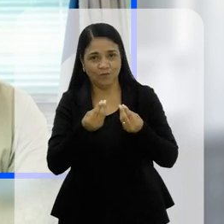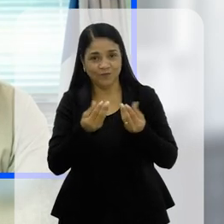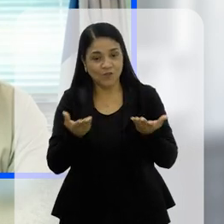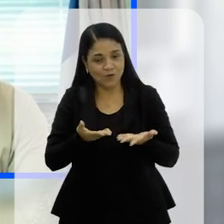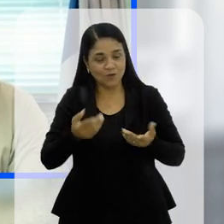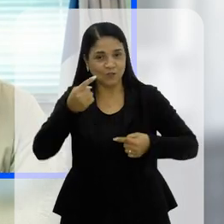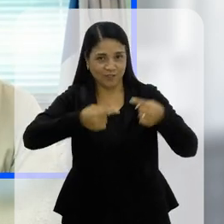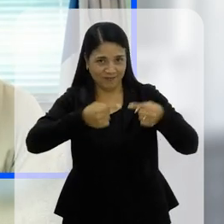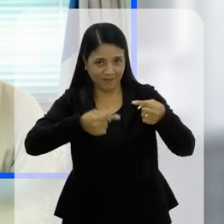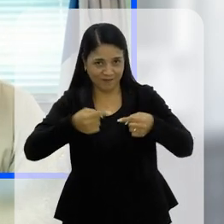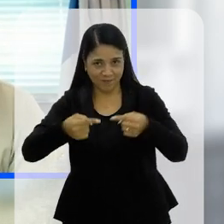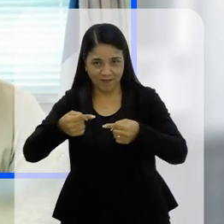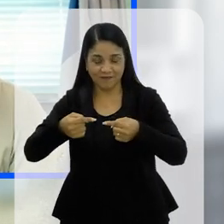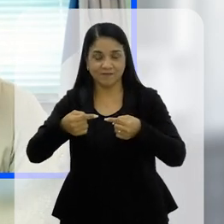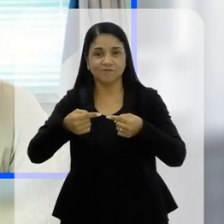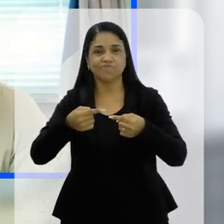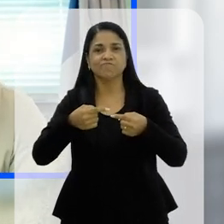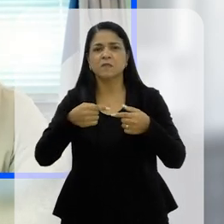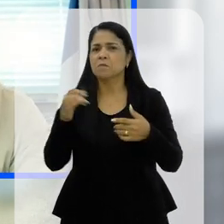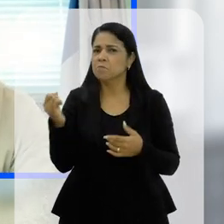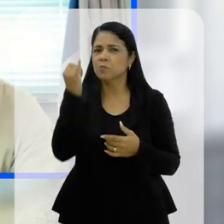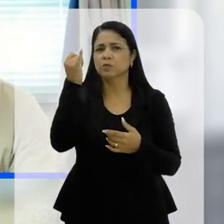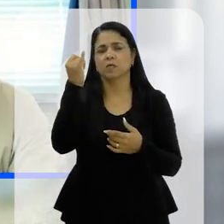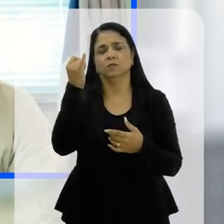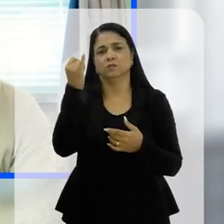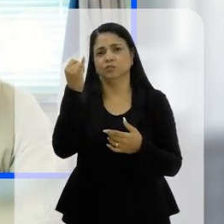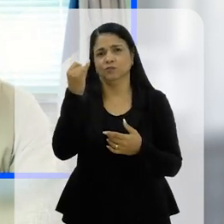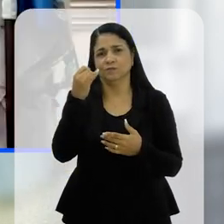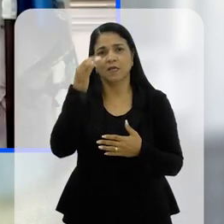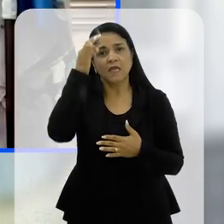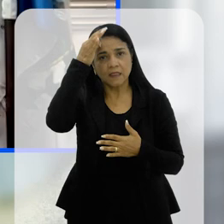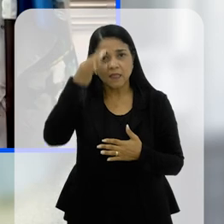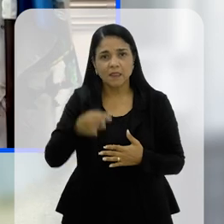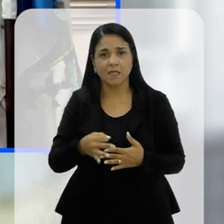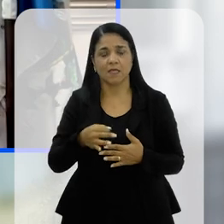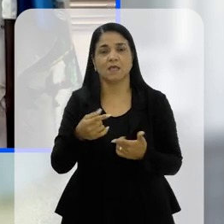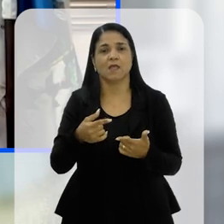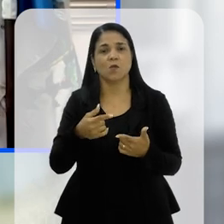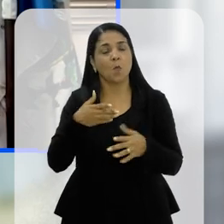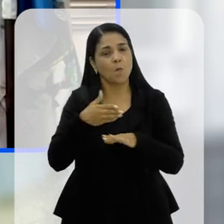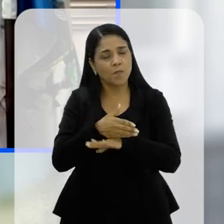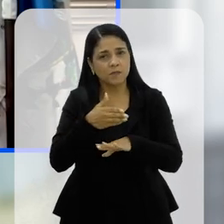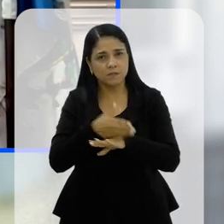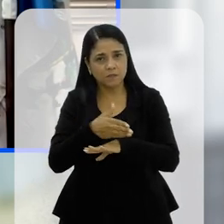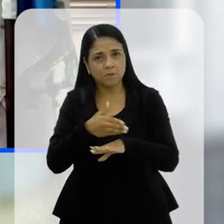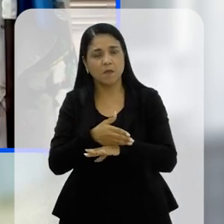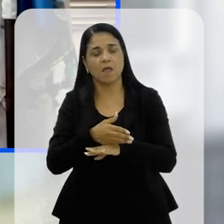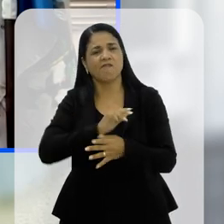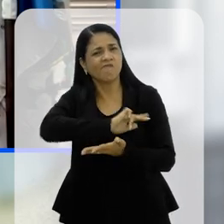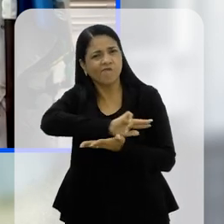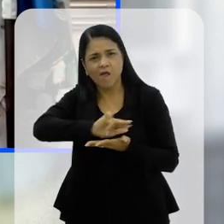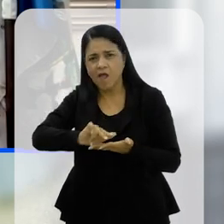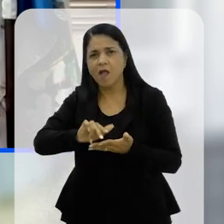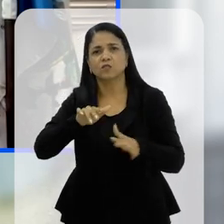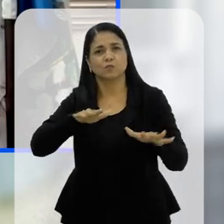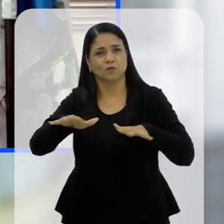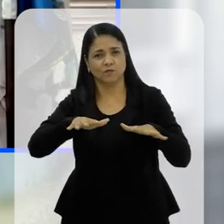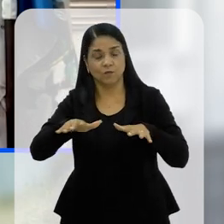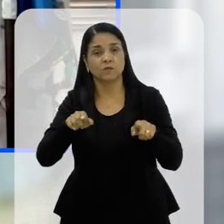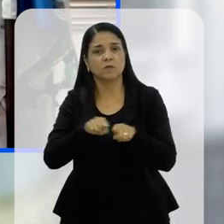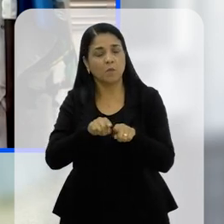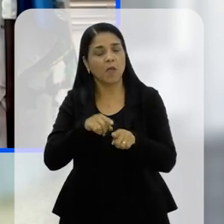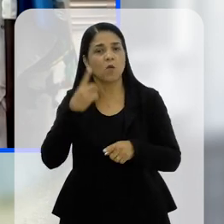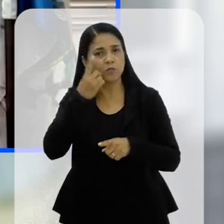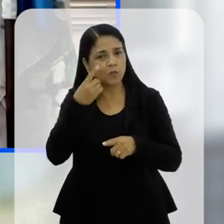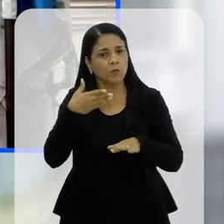Alerje, né? Isso é importantíssimo a gente entender essa causa. E eu participei várias vezes e como deputado também